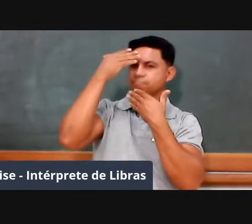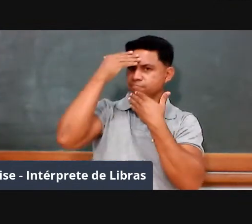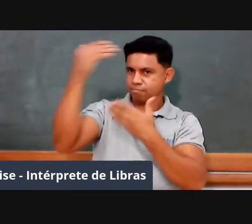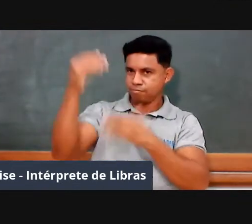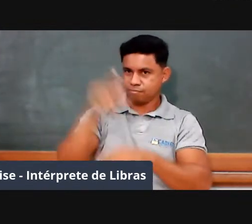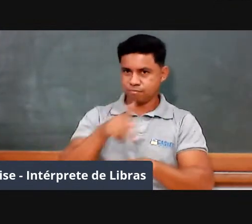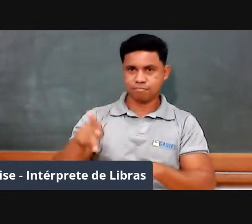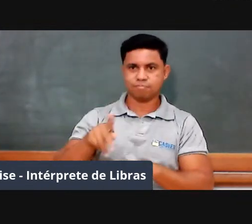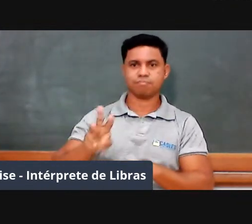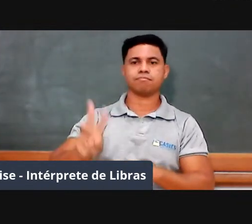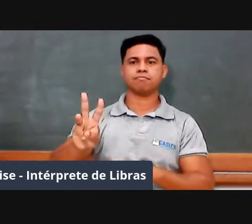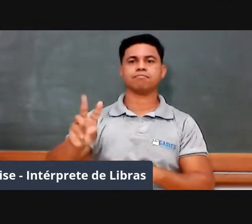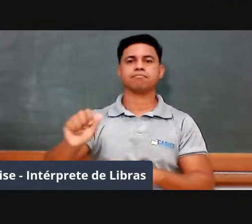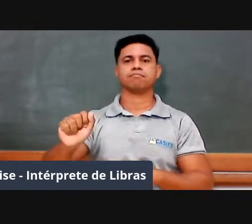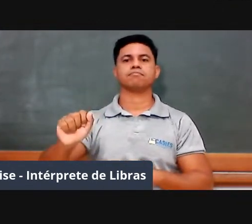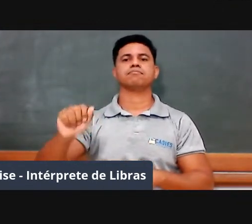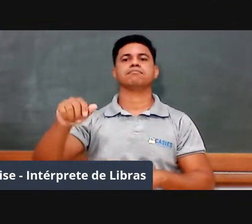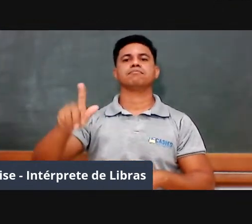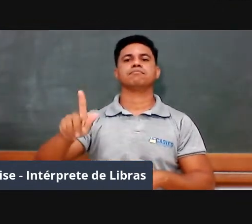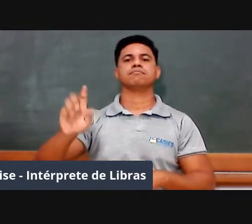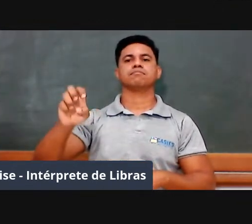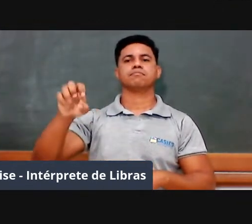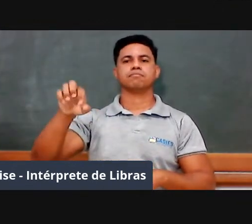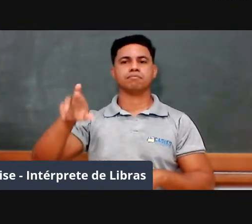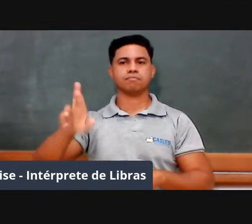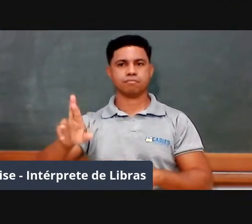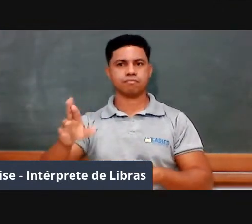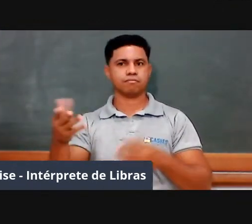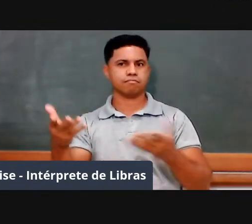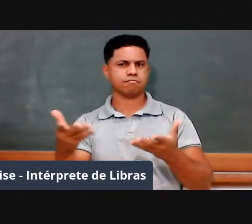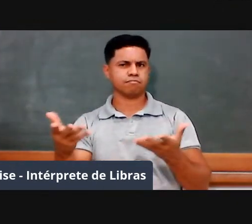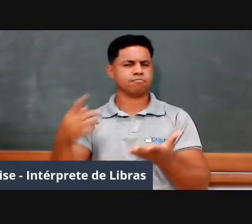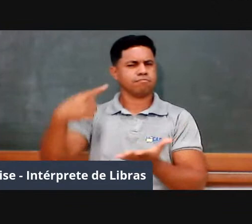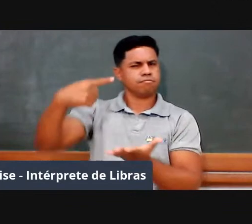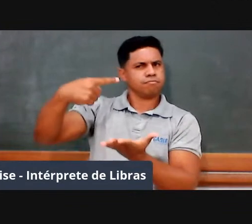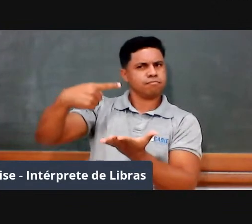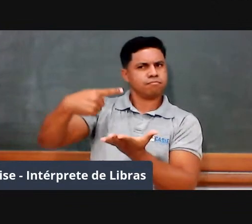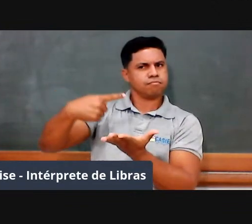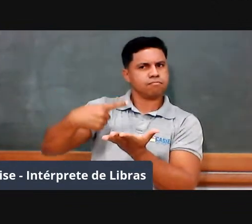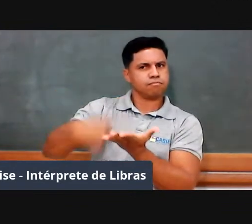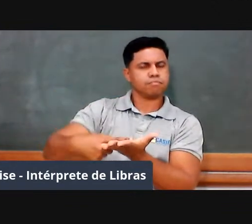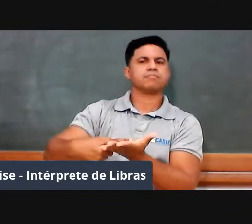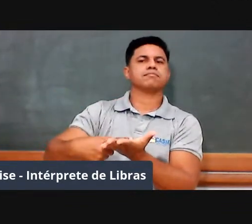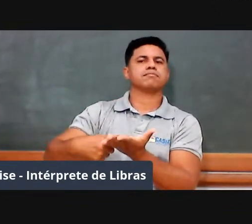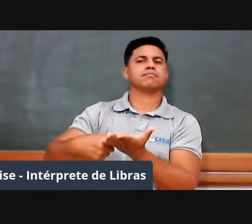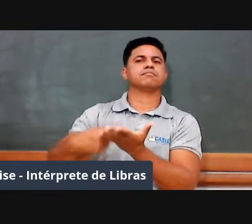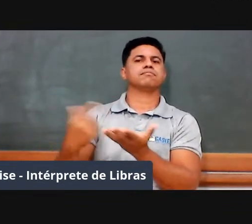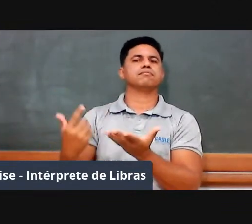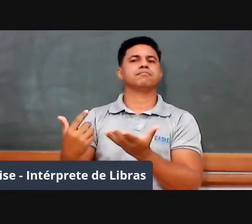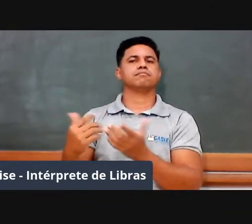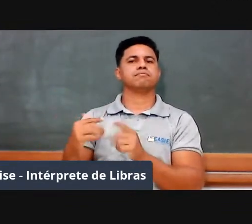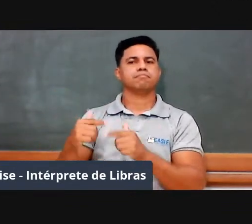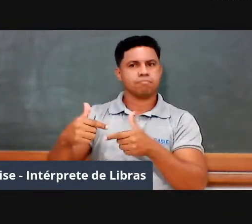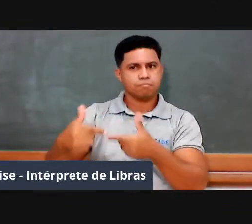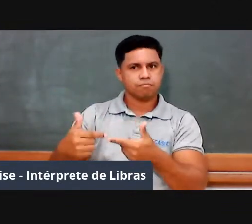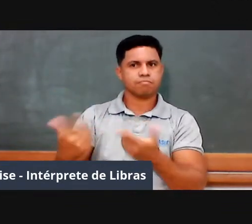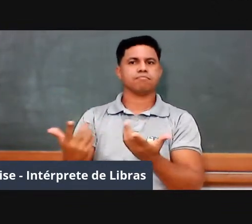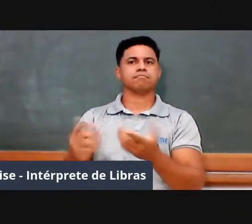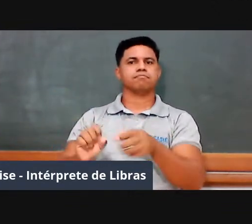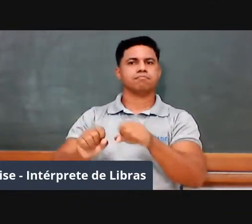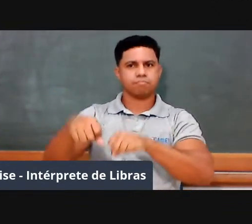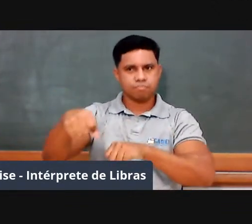pela disposição e compromisso com a educação matemática e com a formação de professores,